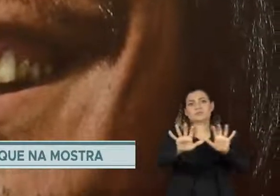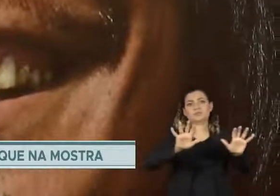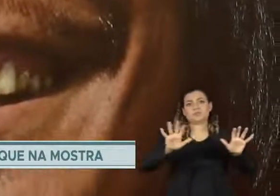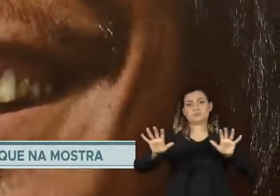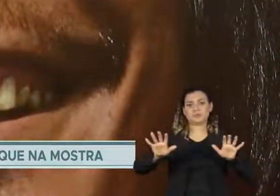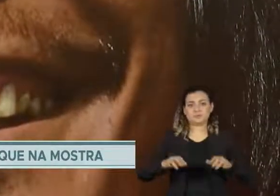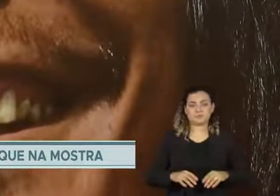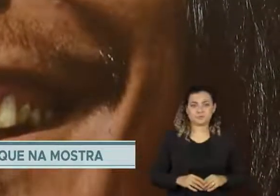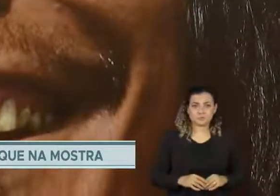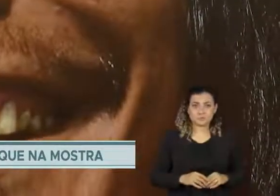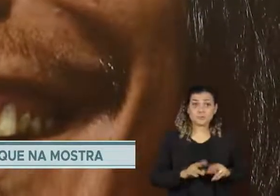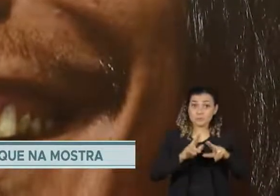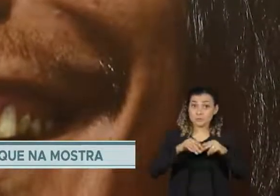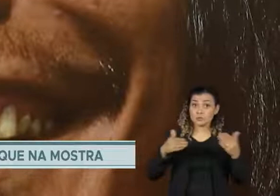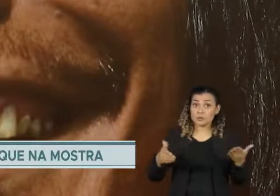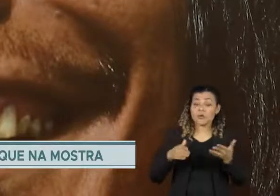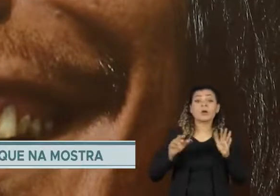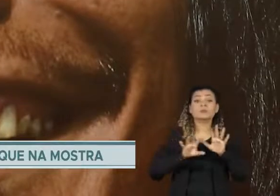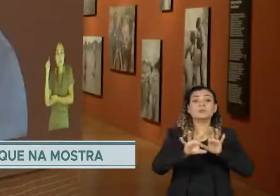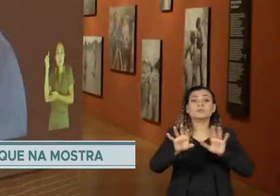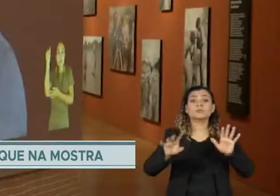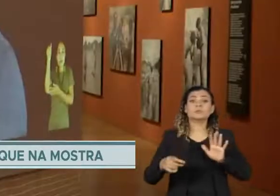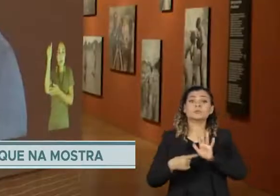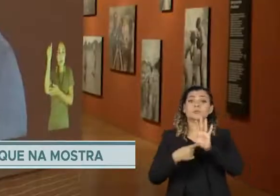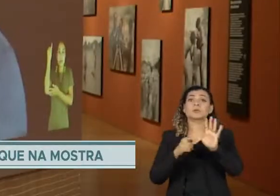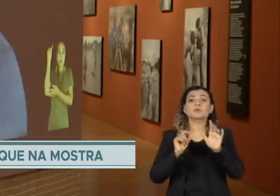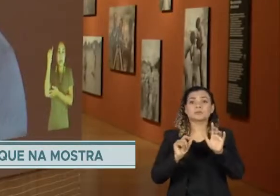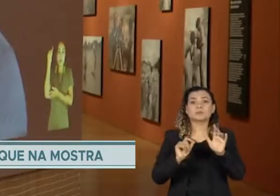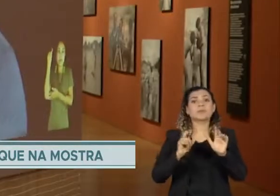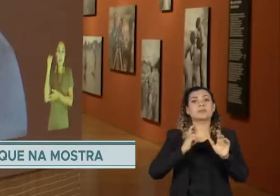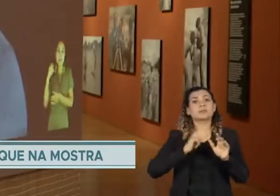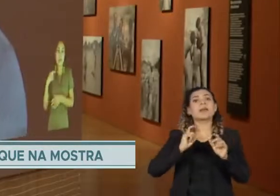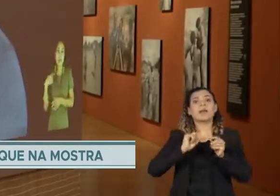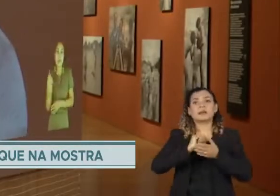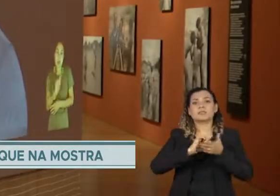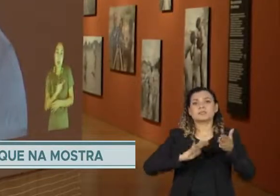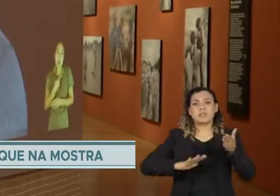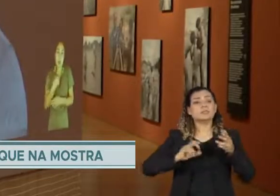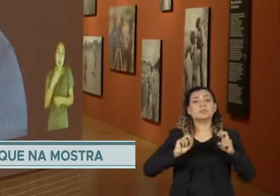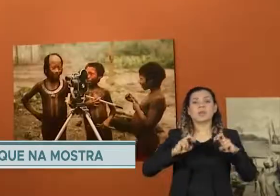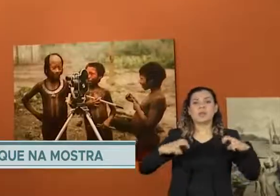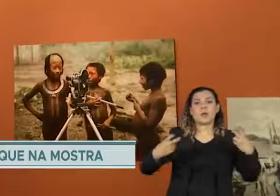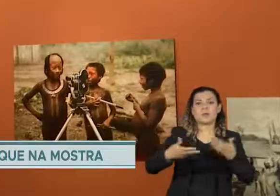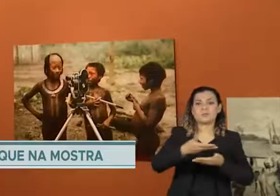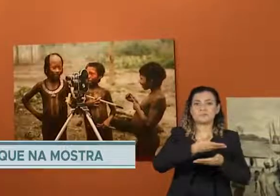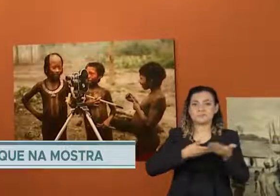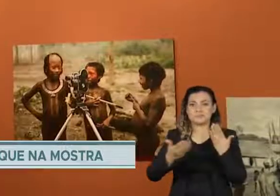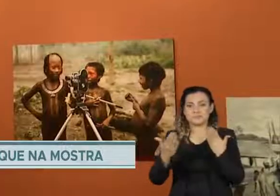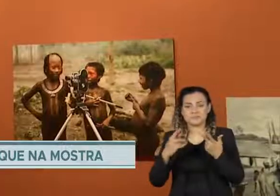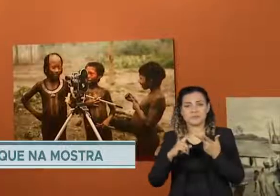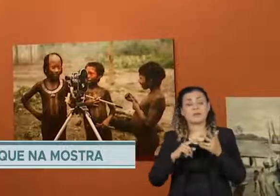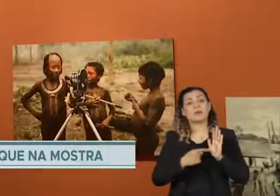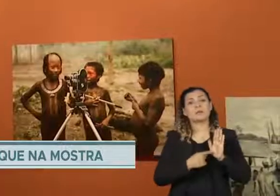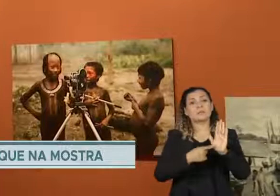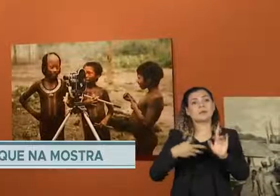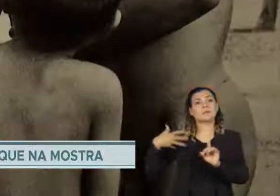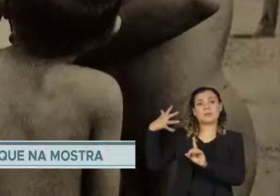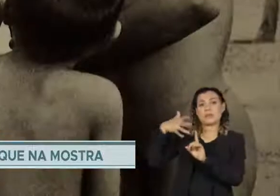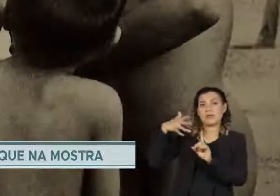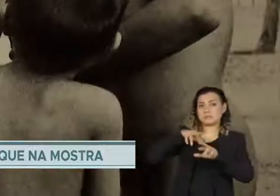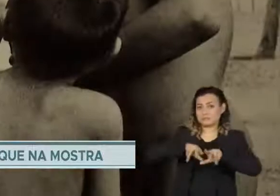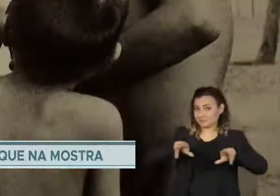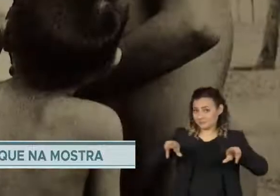audiovisual. A mostra conta ainda com um calendário de atividades, entre rodas de conversa, apresentações e palestras.